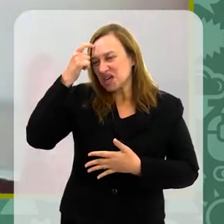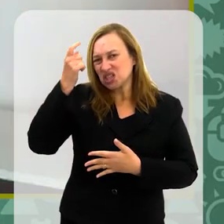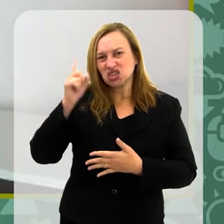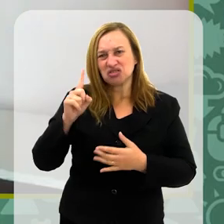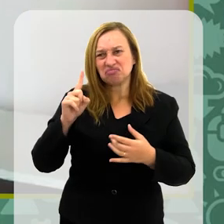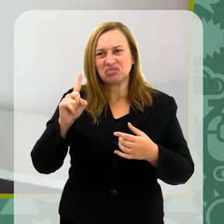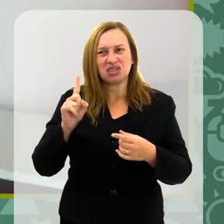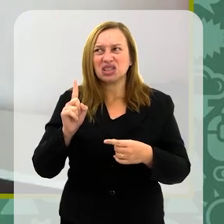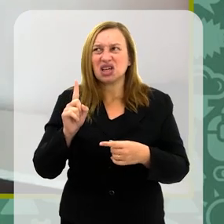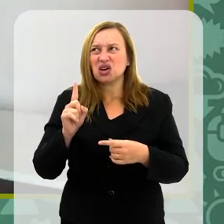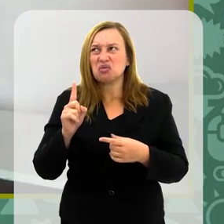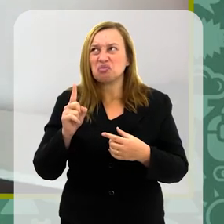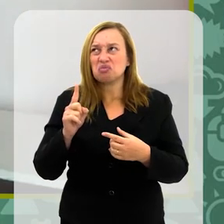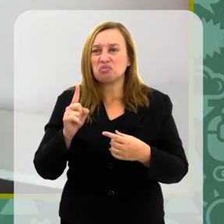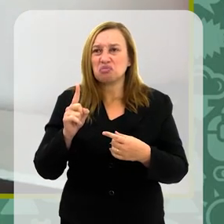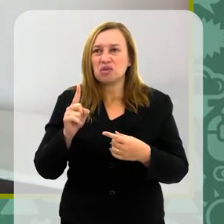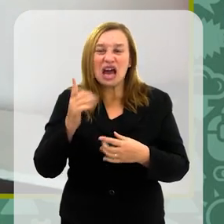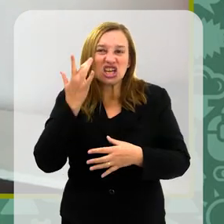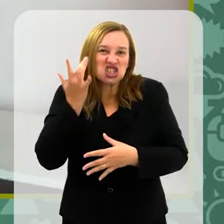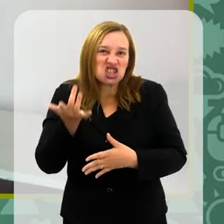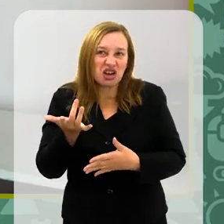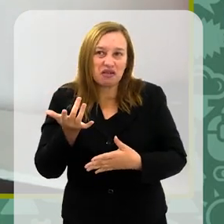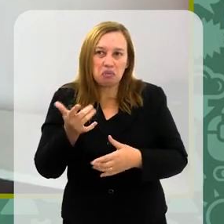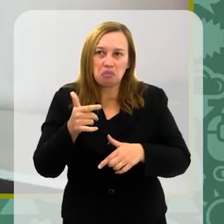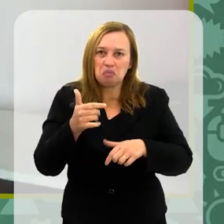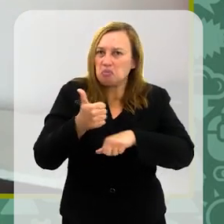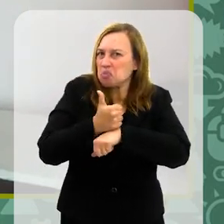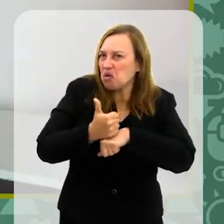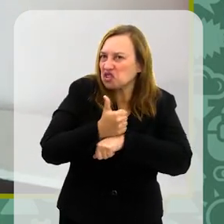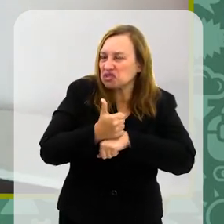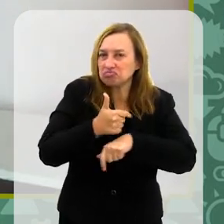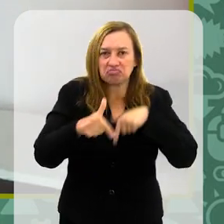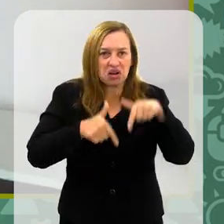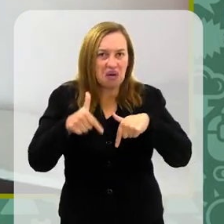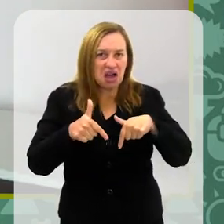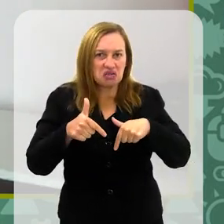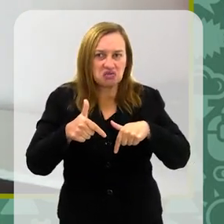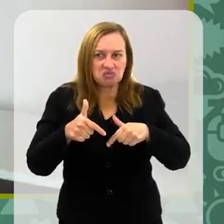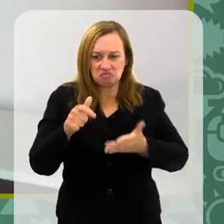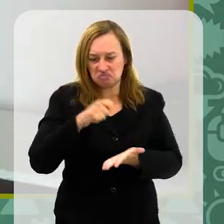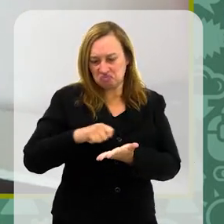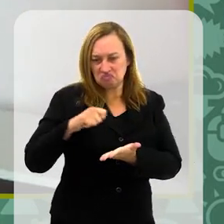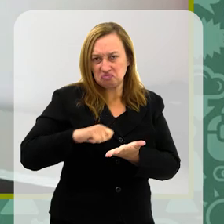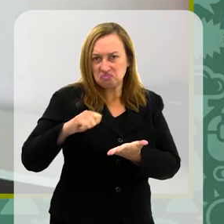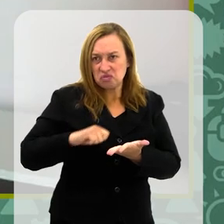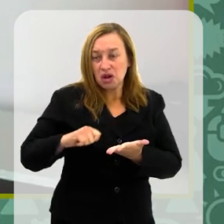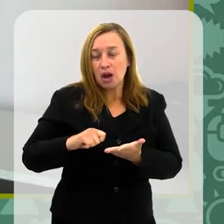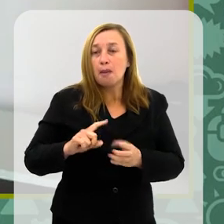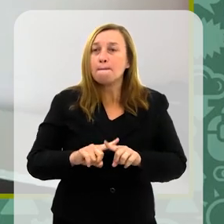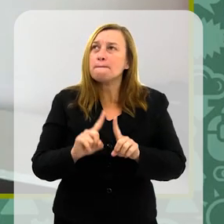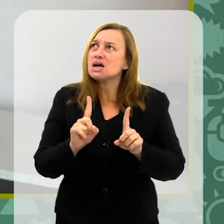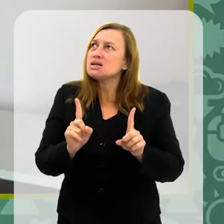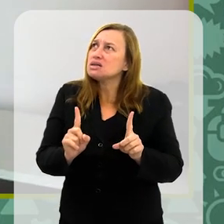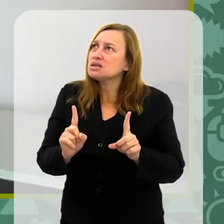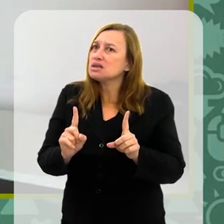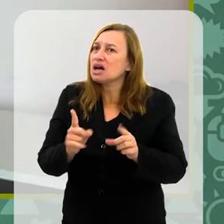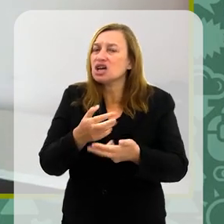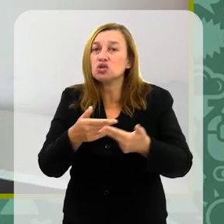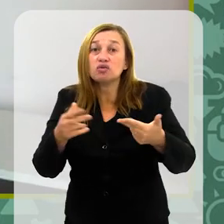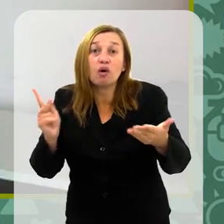batia como isso podia ser uma profissão, como isso podia ser um trabalho. E acabou que as coisas foram